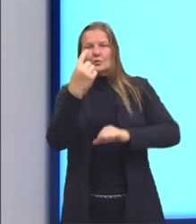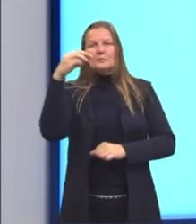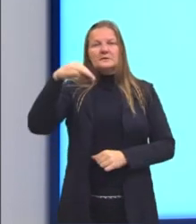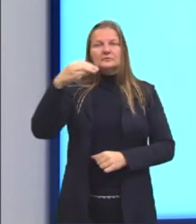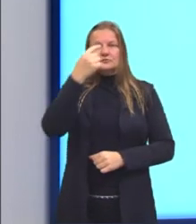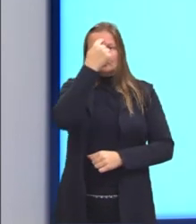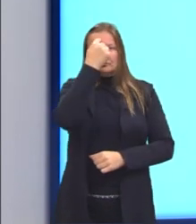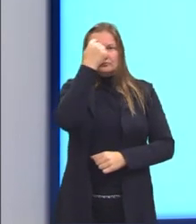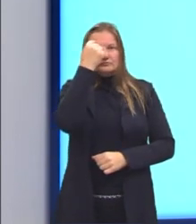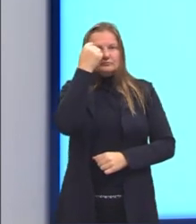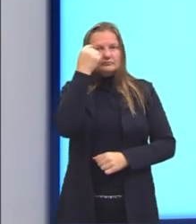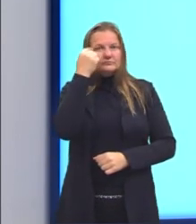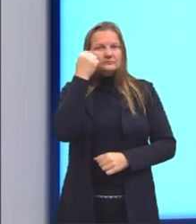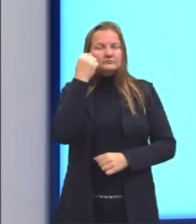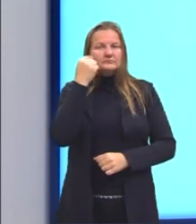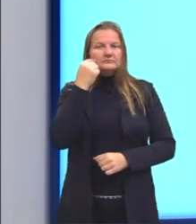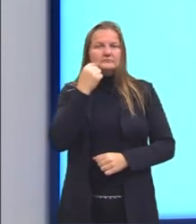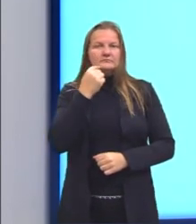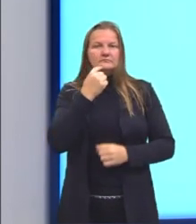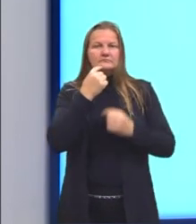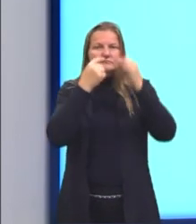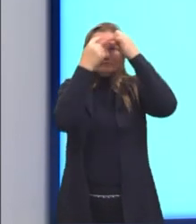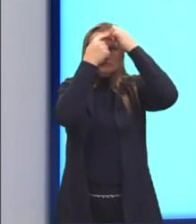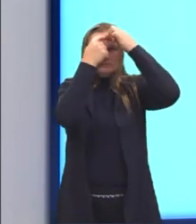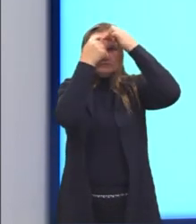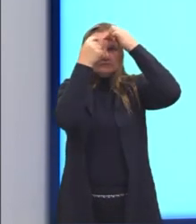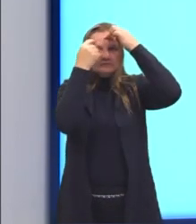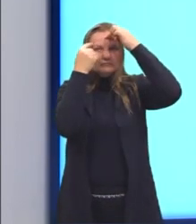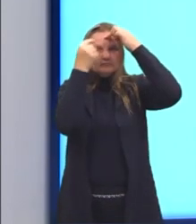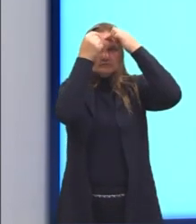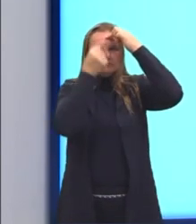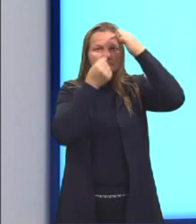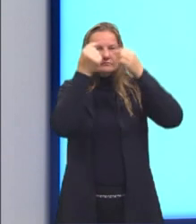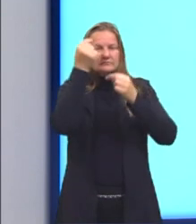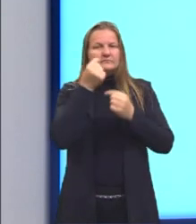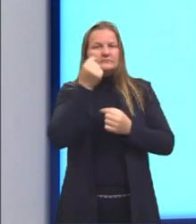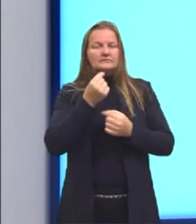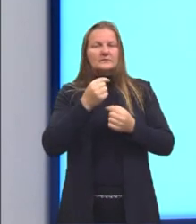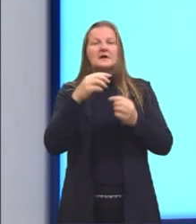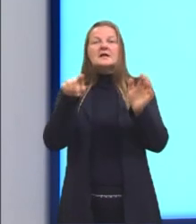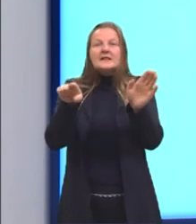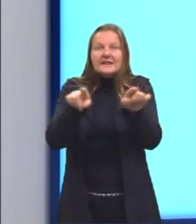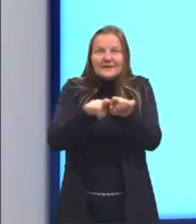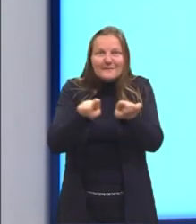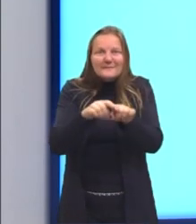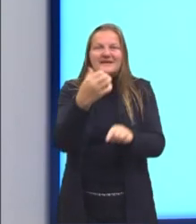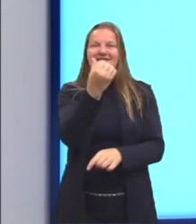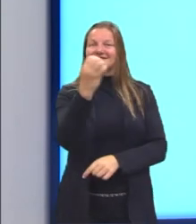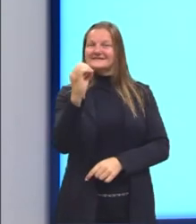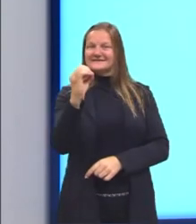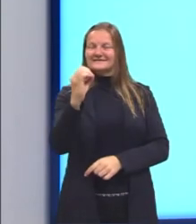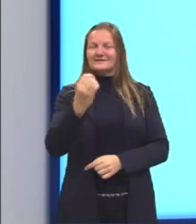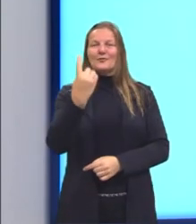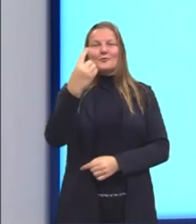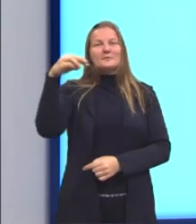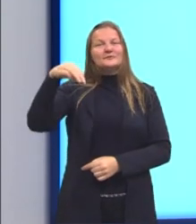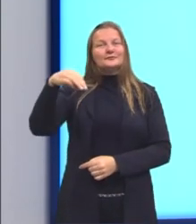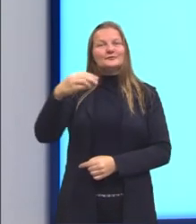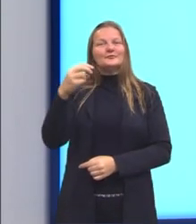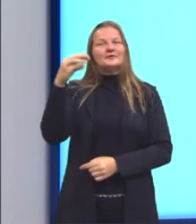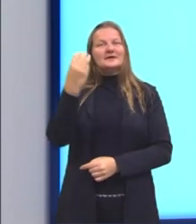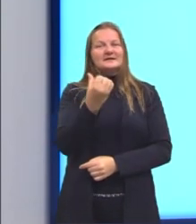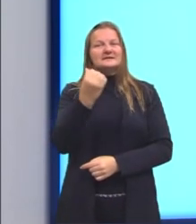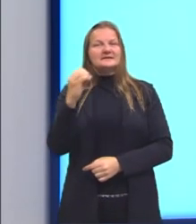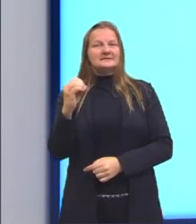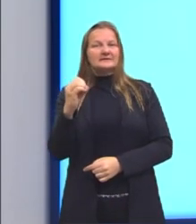Por sua vez, cada arco de um minuto também foi dividido em 60 partes iguais, recebendo o nome de